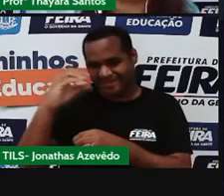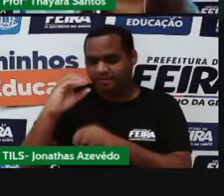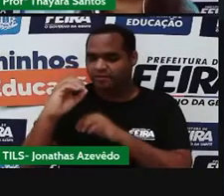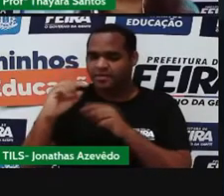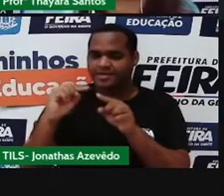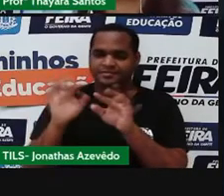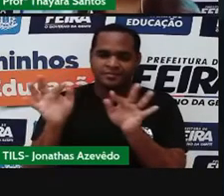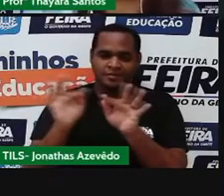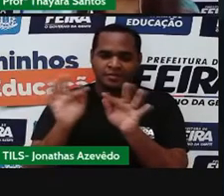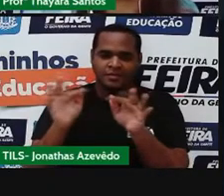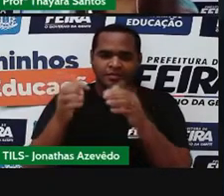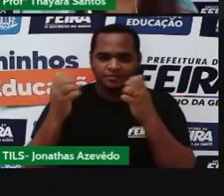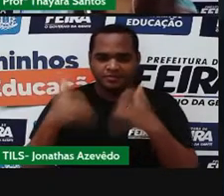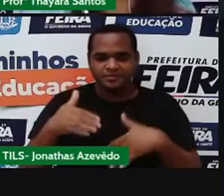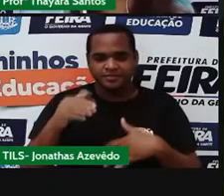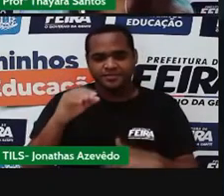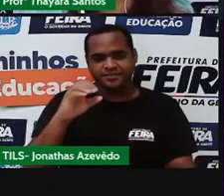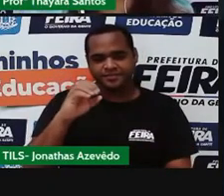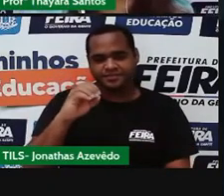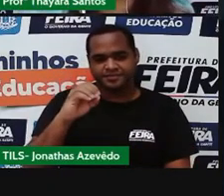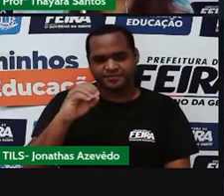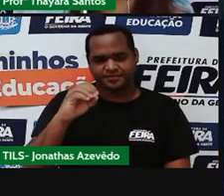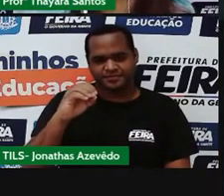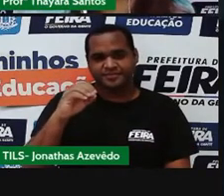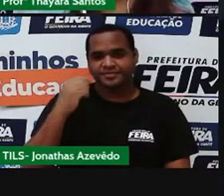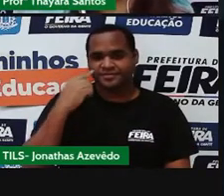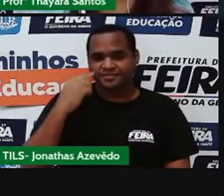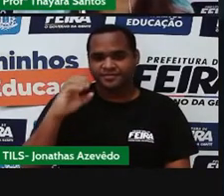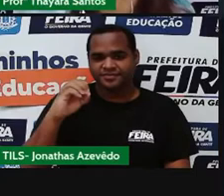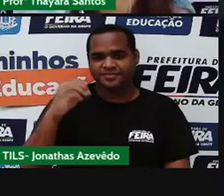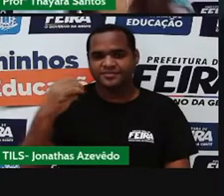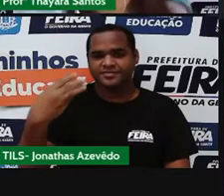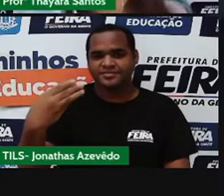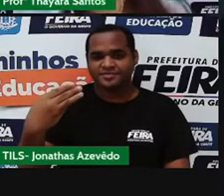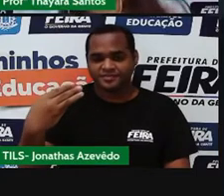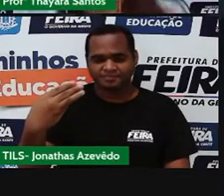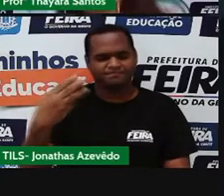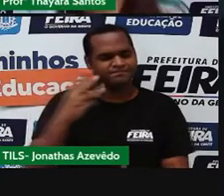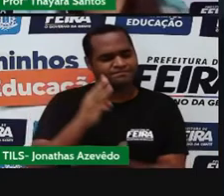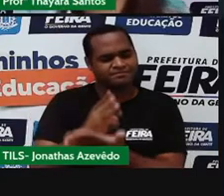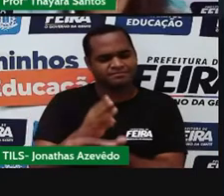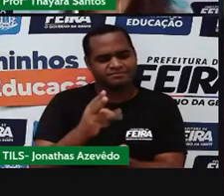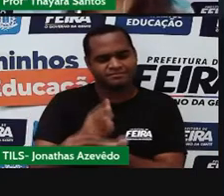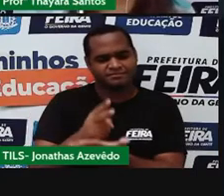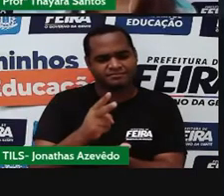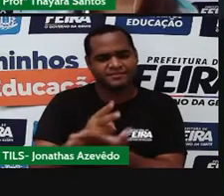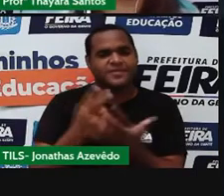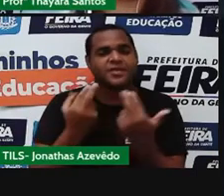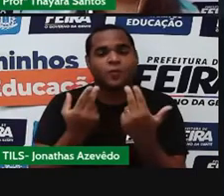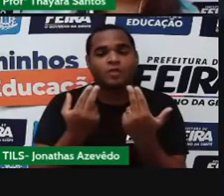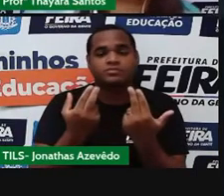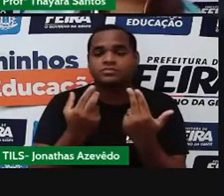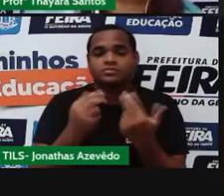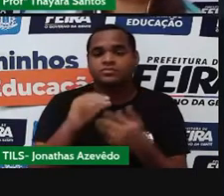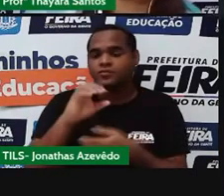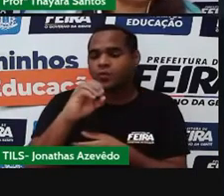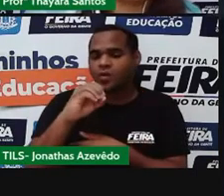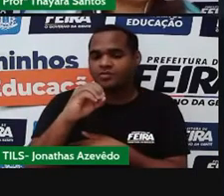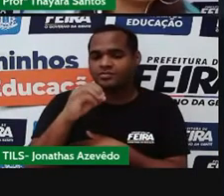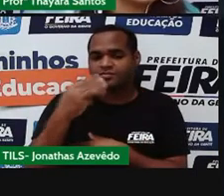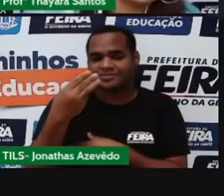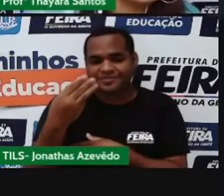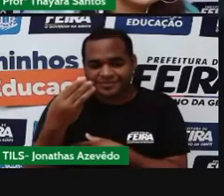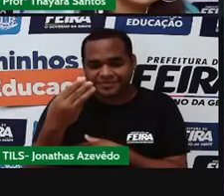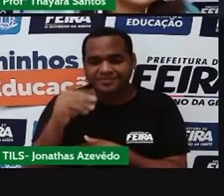substância simples. Aqui tem o gás ozônio, que é esse O3, a mesma coisa. Só tem oxigênio